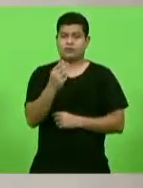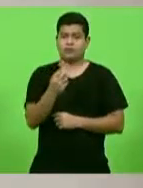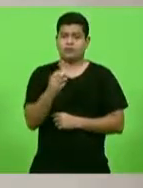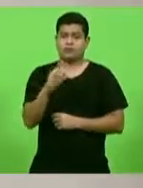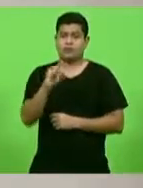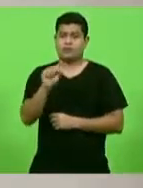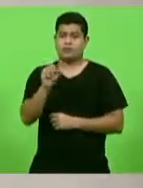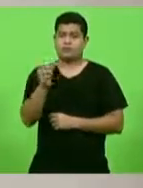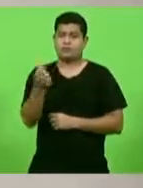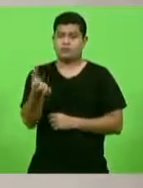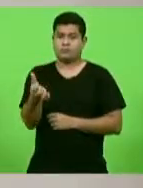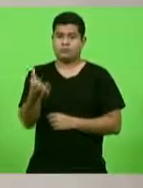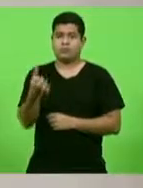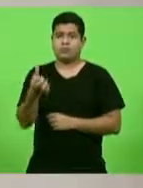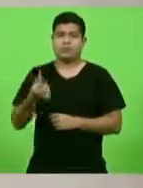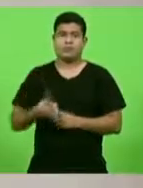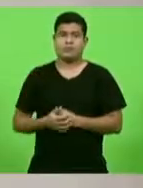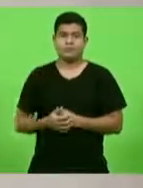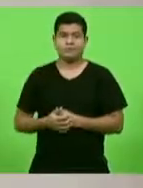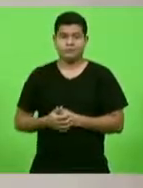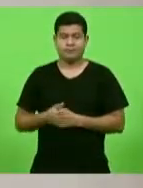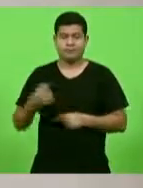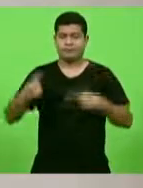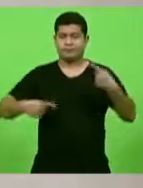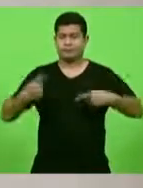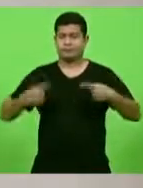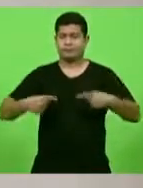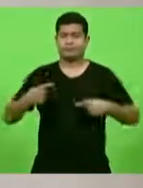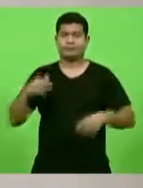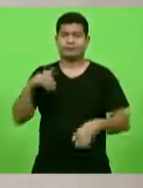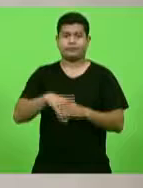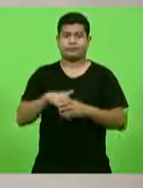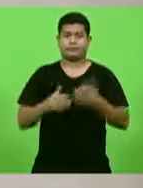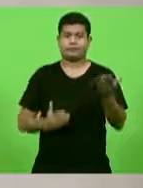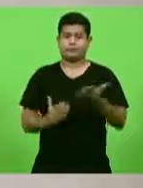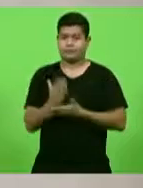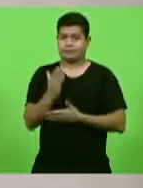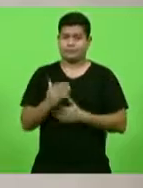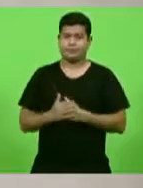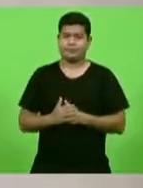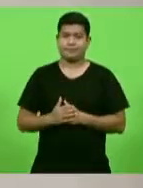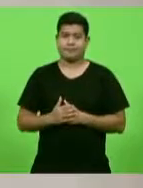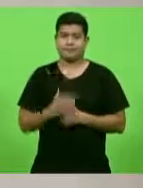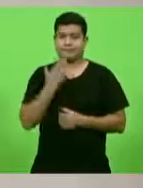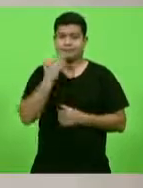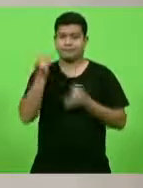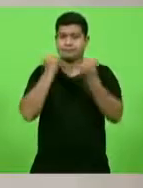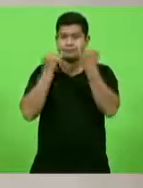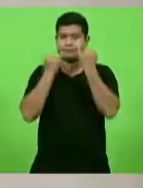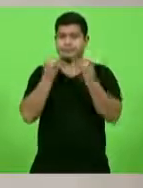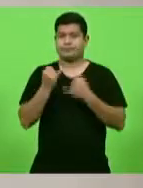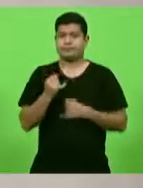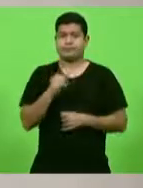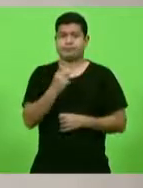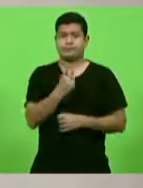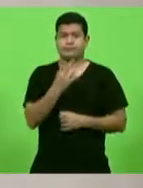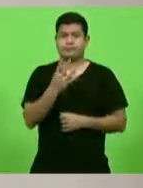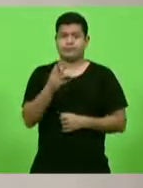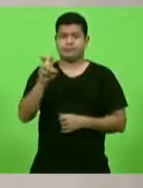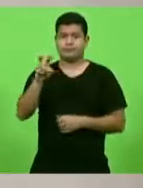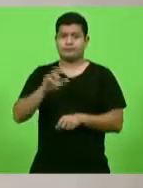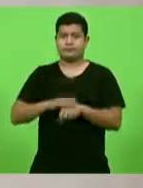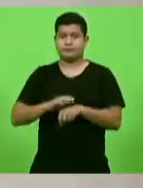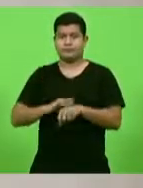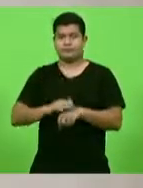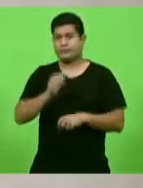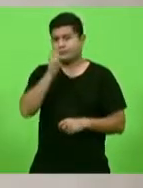Em discussão. Em votação. Aprovado. Pedido de informação número 245. Deputado